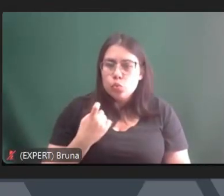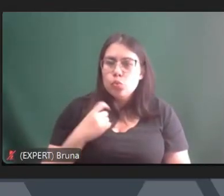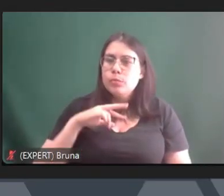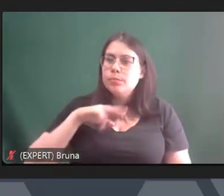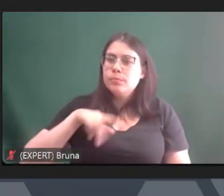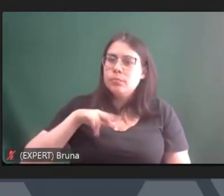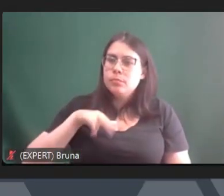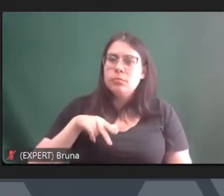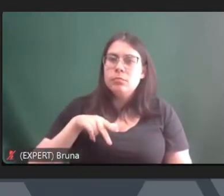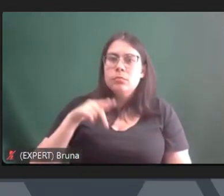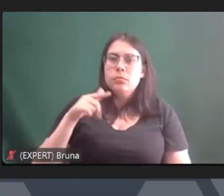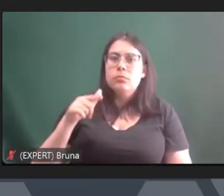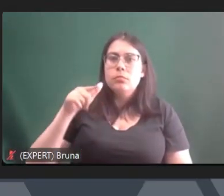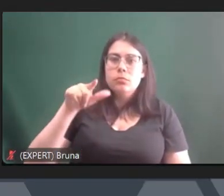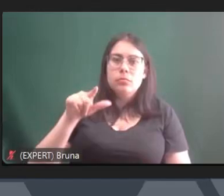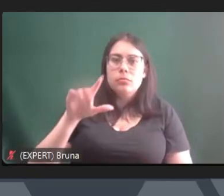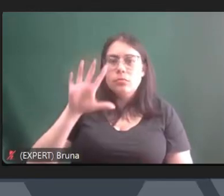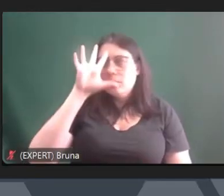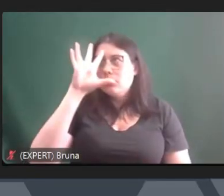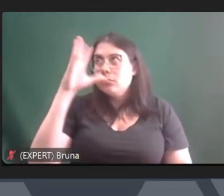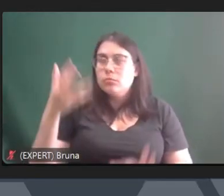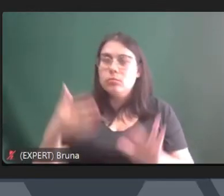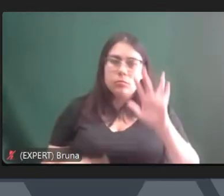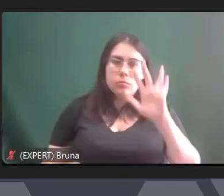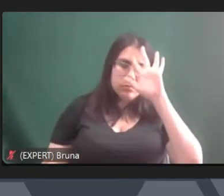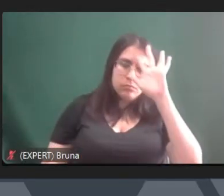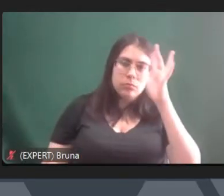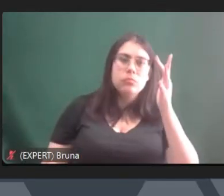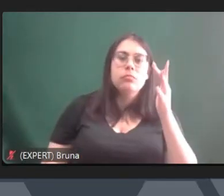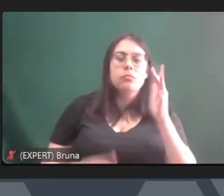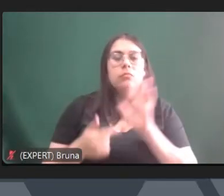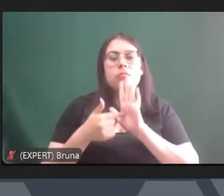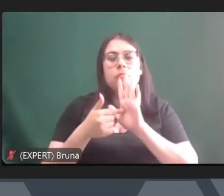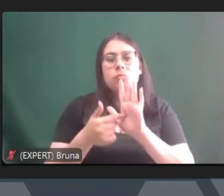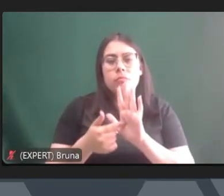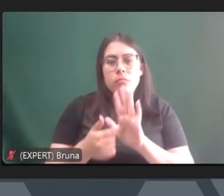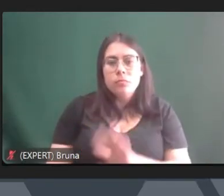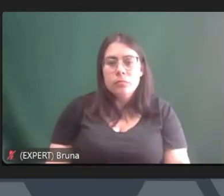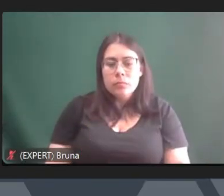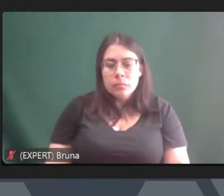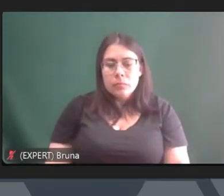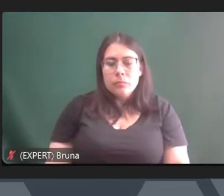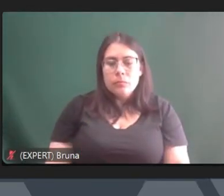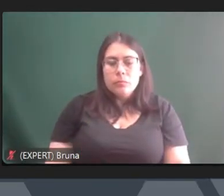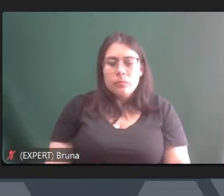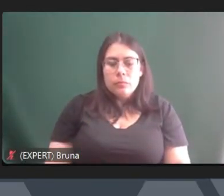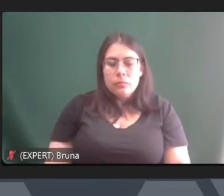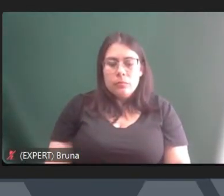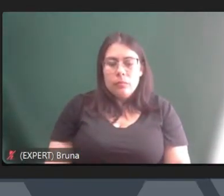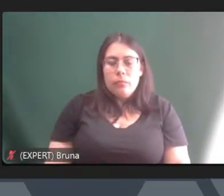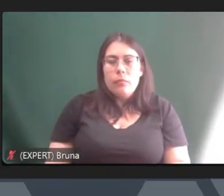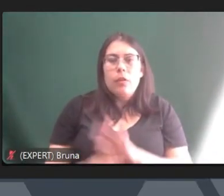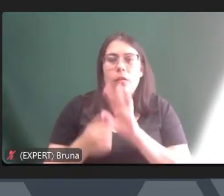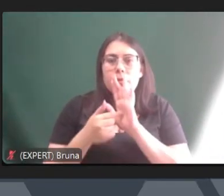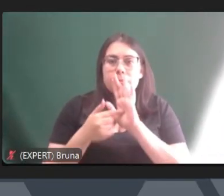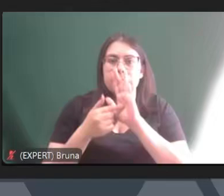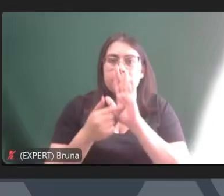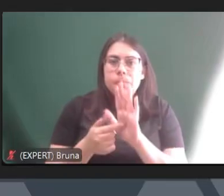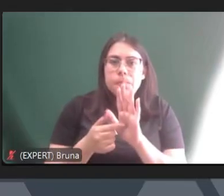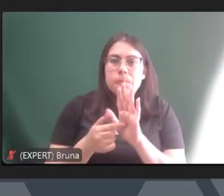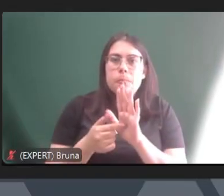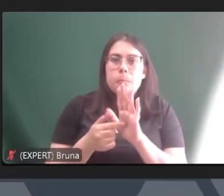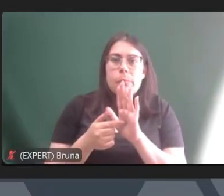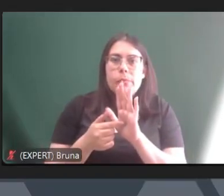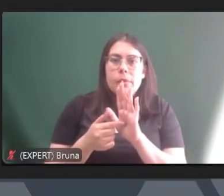fatores que foram acontecendo conforme você trouxe na sua explanação ela vai moldando subjetividades